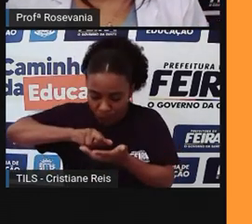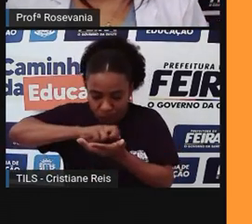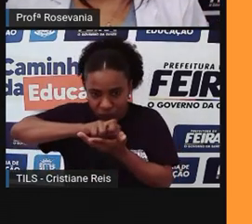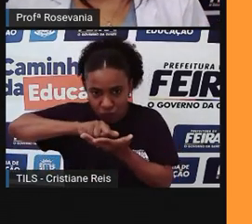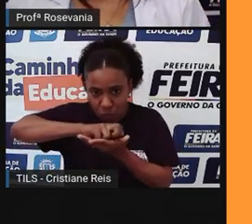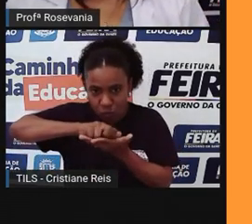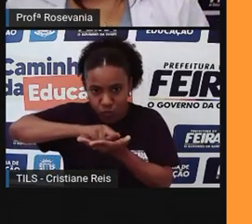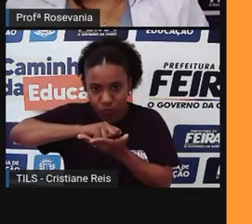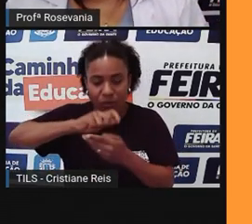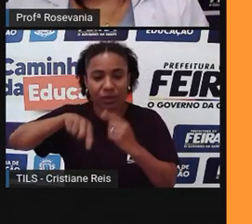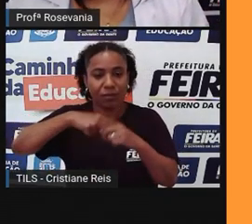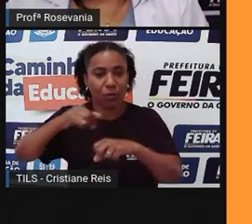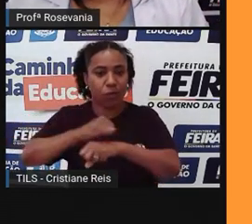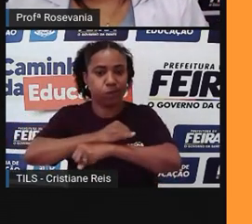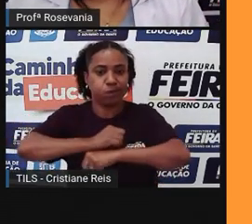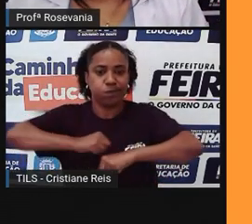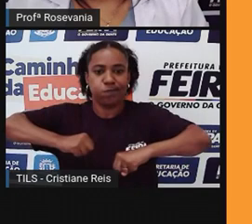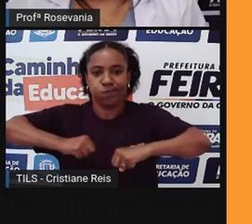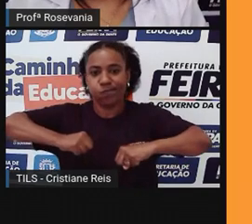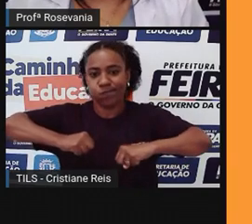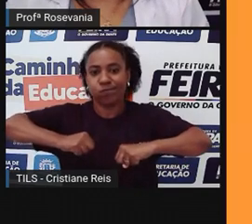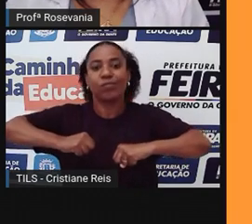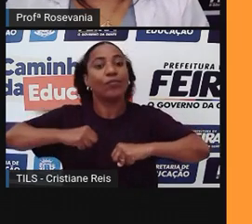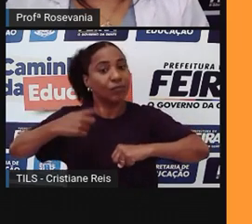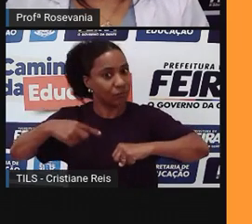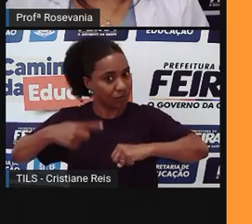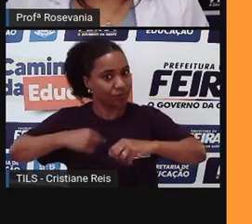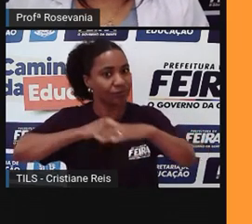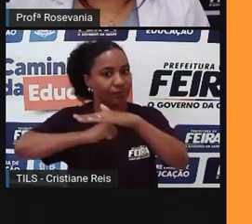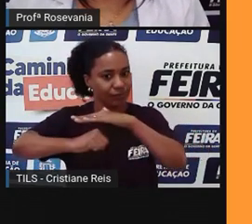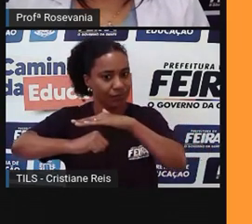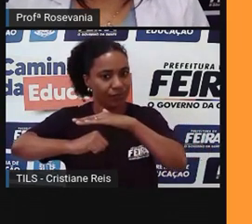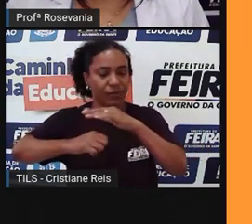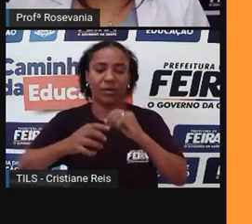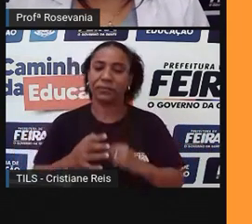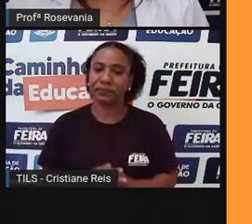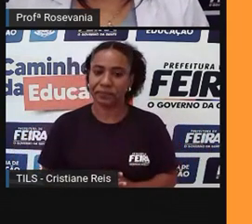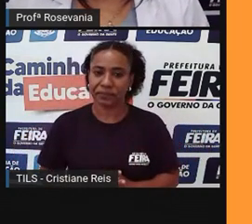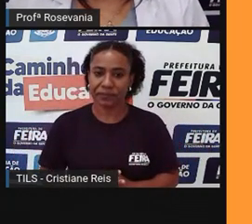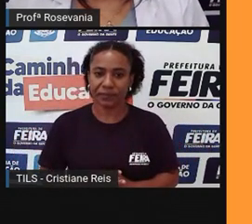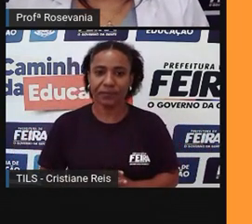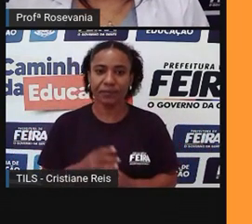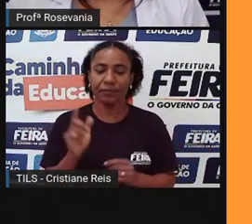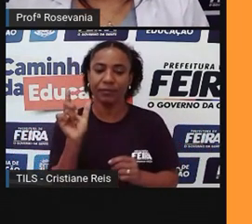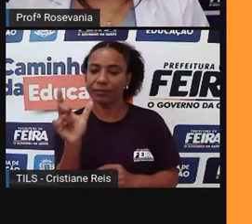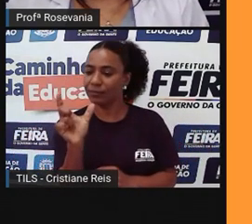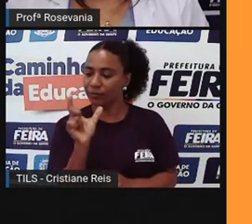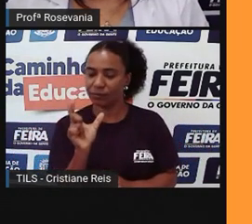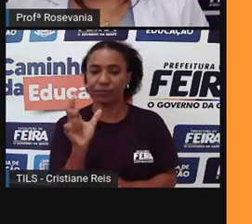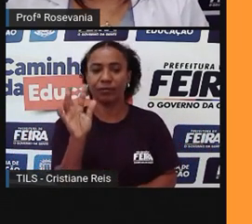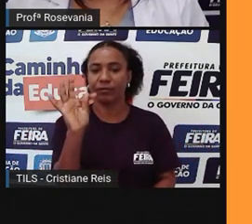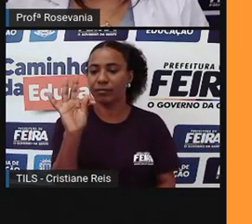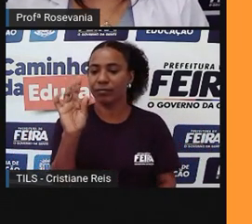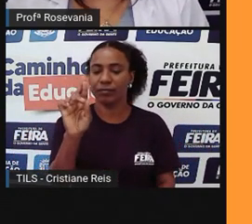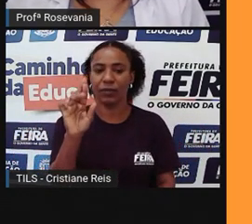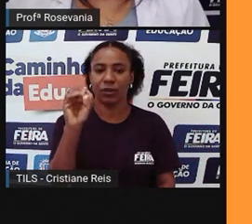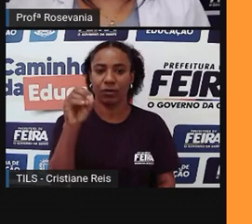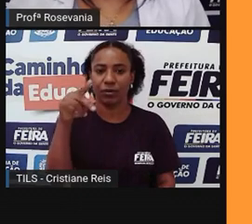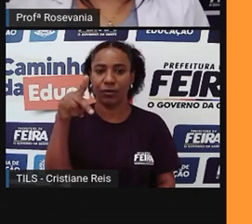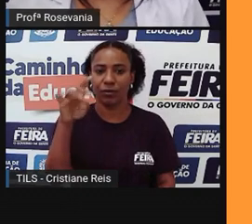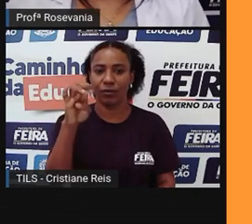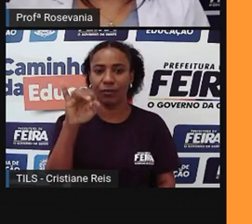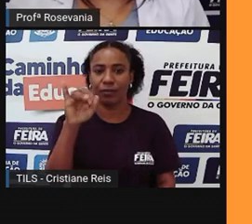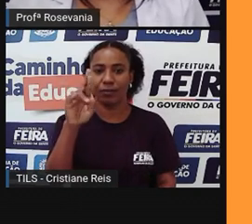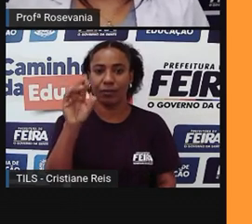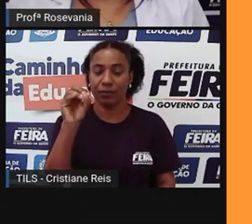com condições melhores de alimentação, de clima, de tudo. Então, essa palavra, né, de tropeiros, ela derivou de um termo, né,